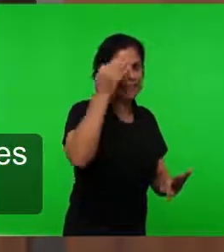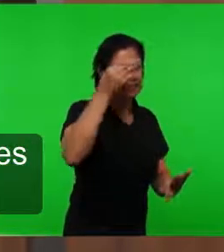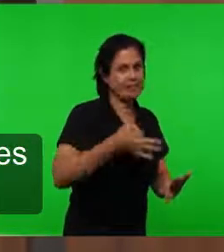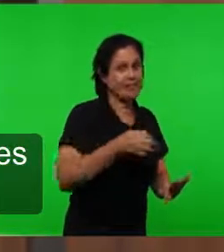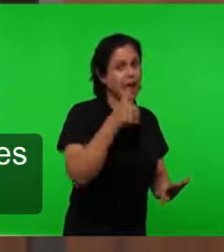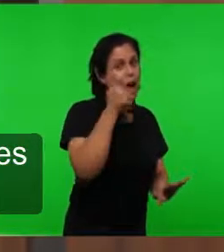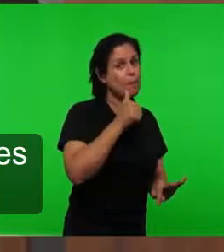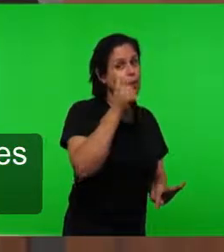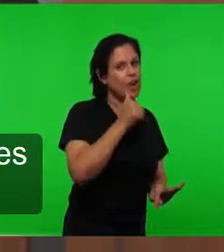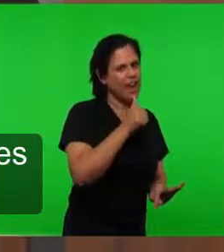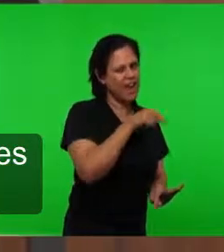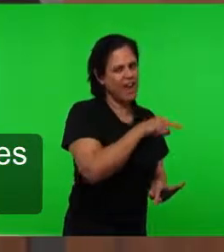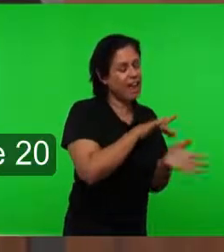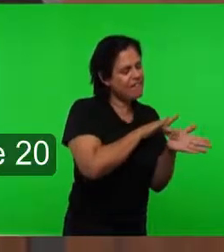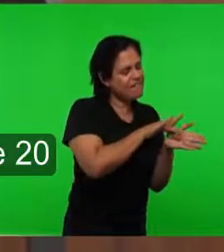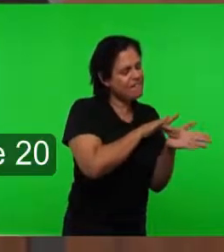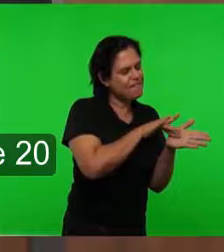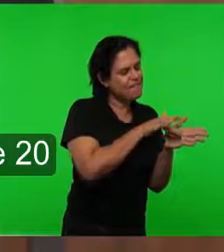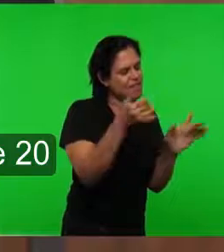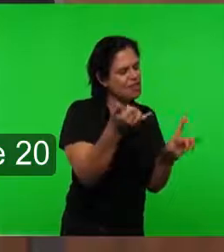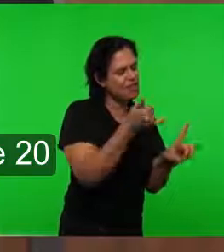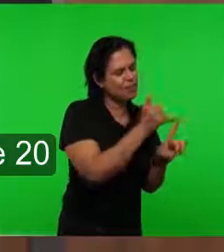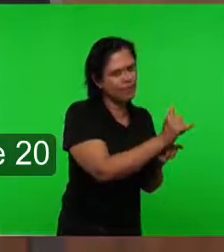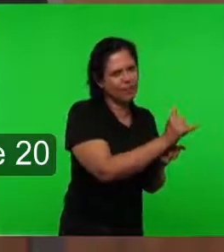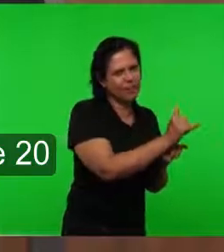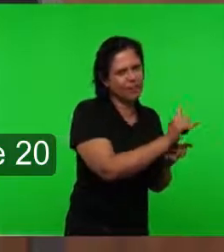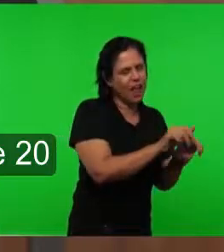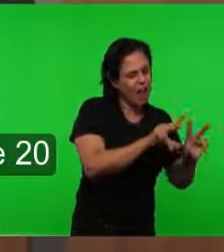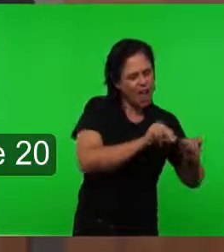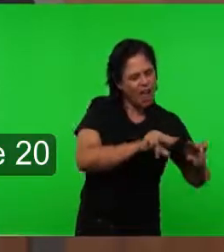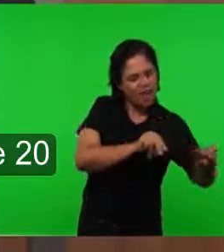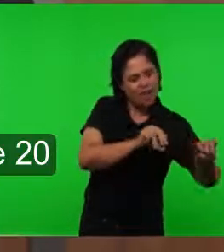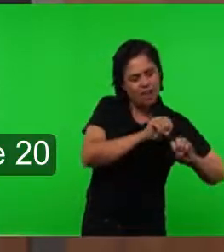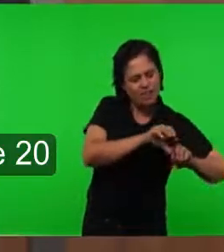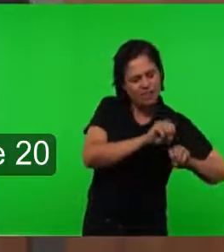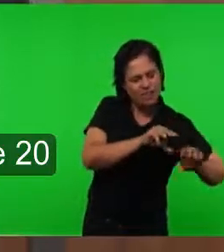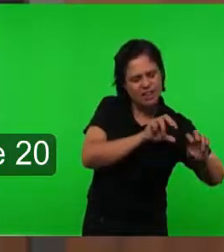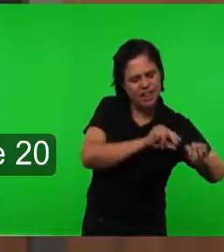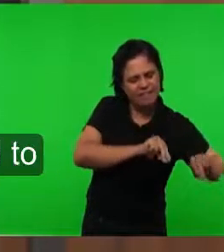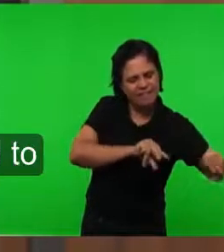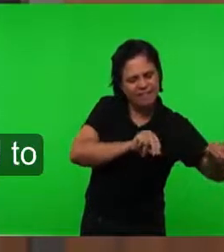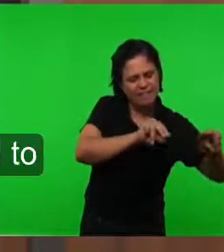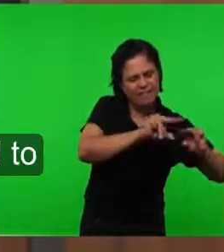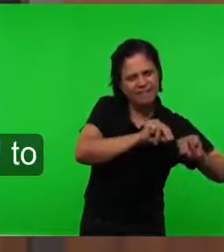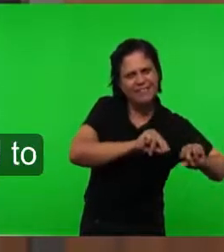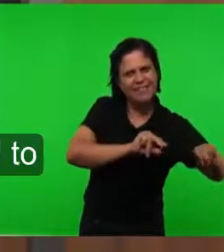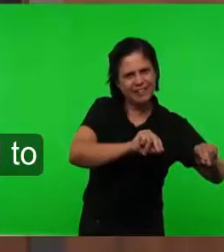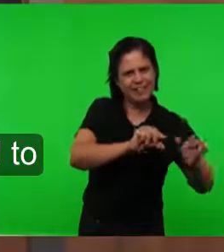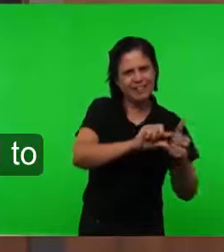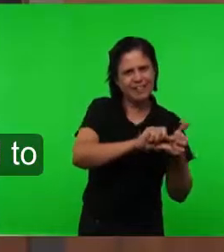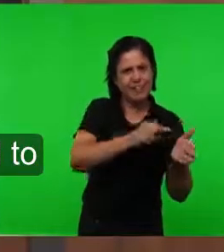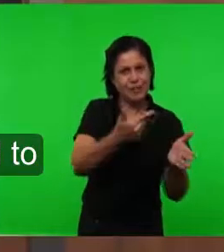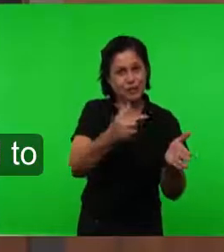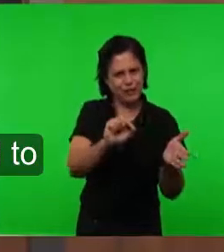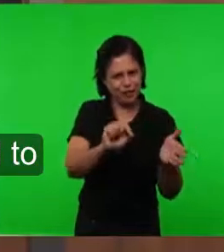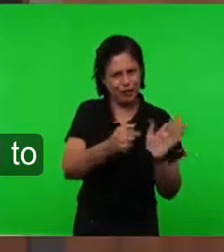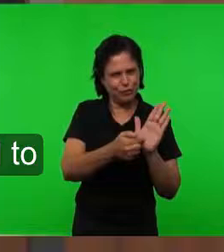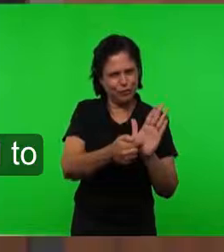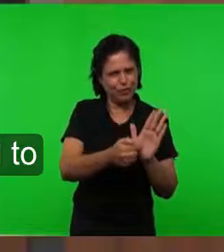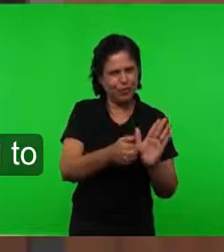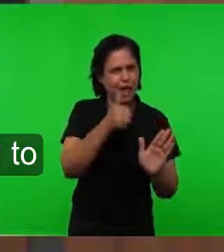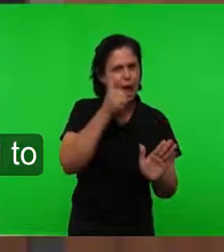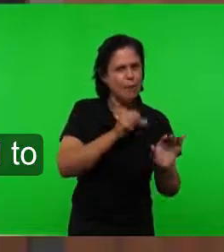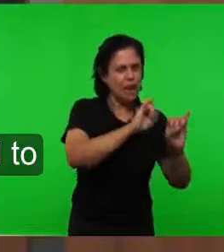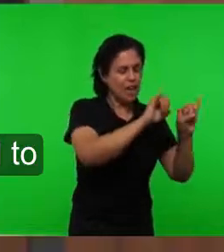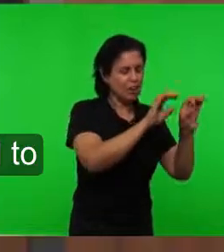Profetiza Porque ela ensina E engana O servo do senhor Aqui no versículo vinte Ensinar E enganar